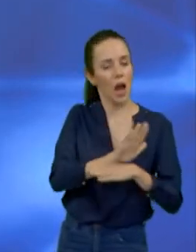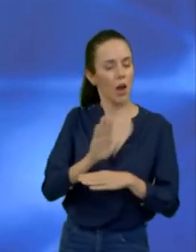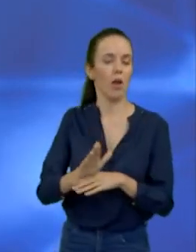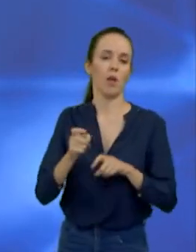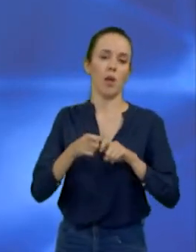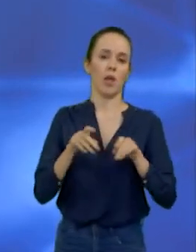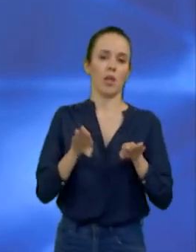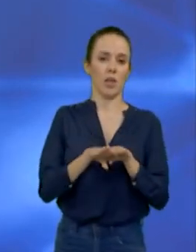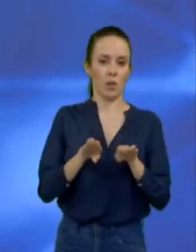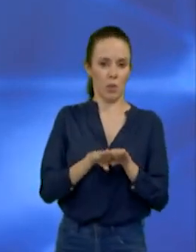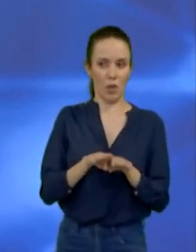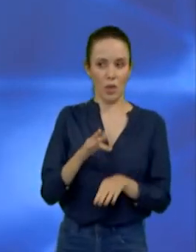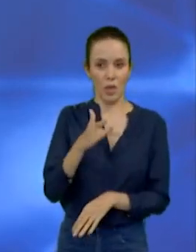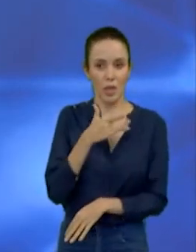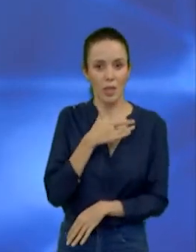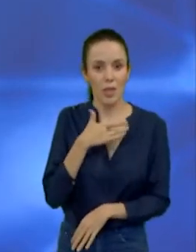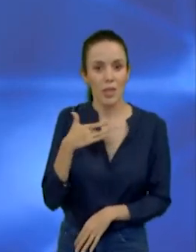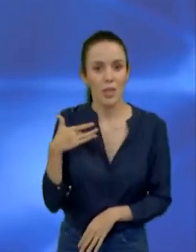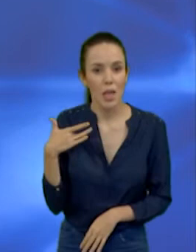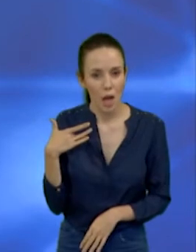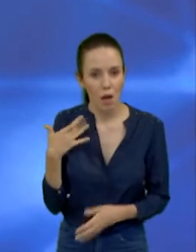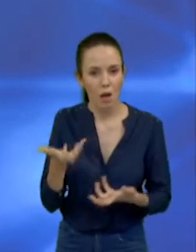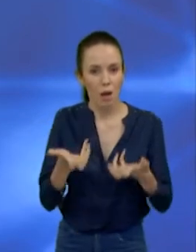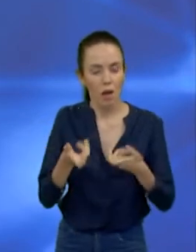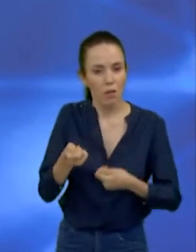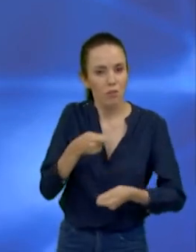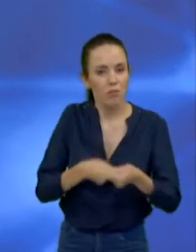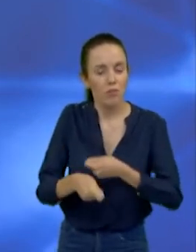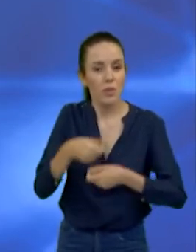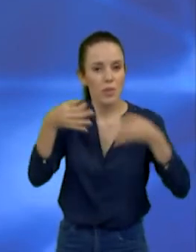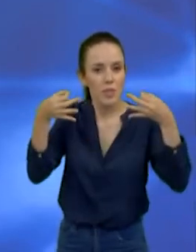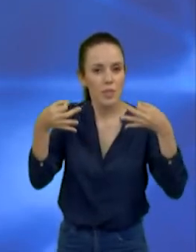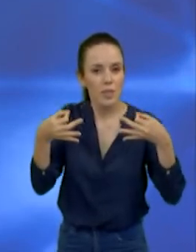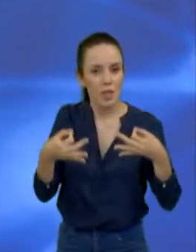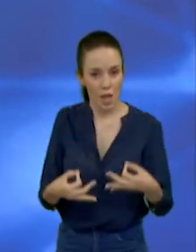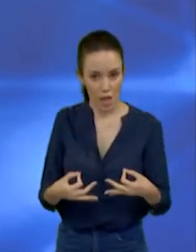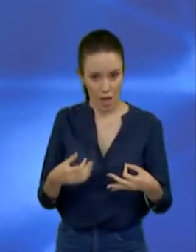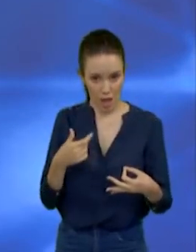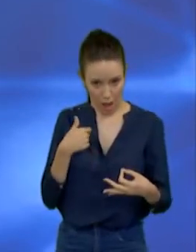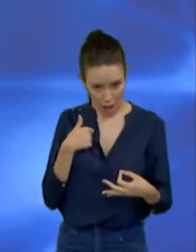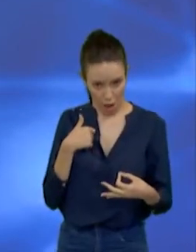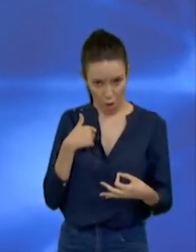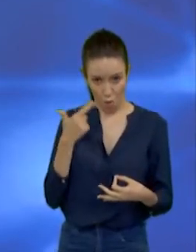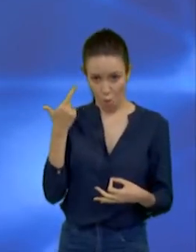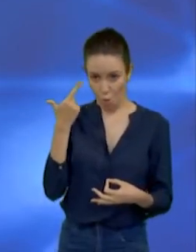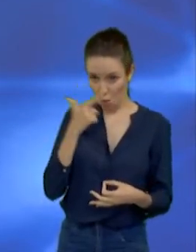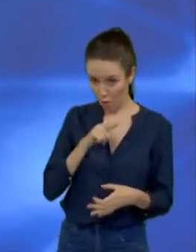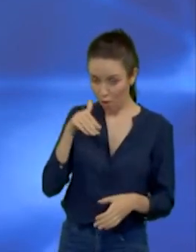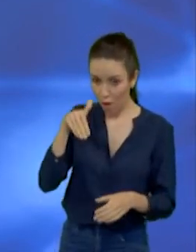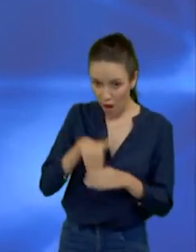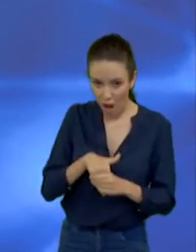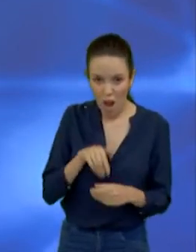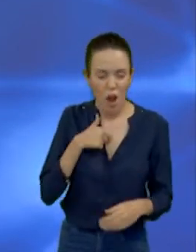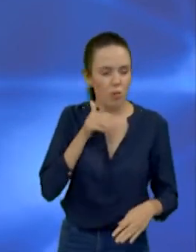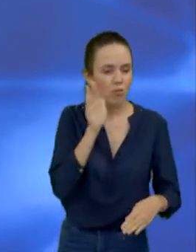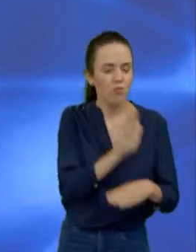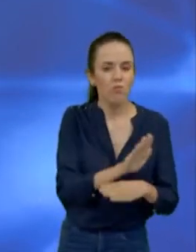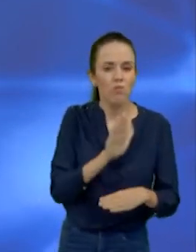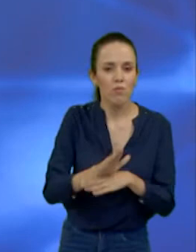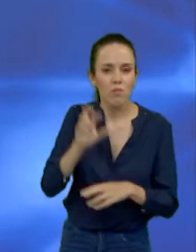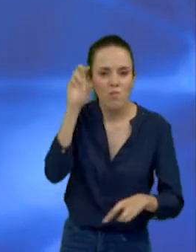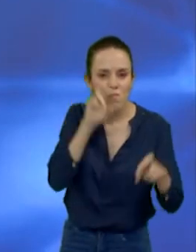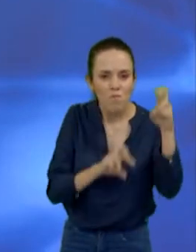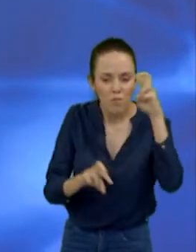certeza que a nossa saúde vai ser muito mais gerida. E, se eu for prefeito, eu faço auditoria, sim, dou a quem doer. E tenho certeza